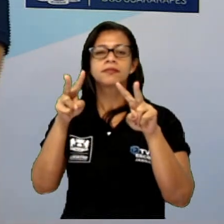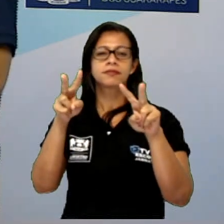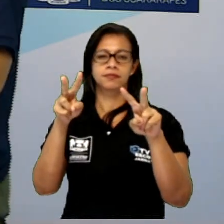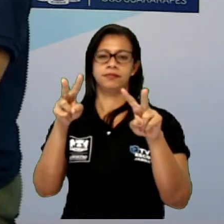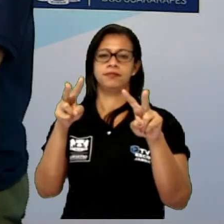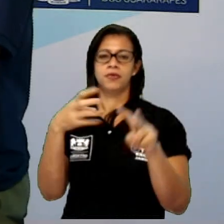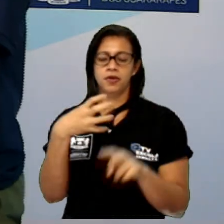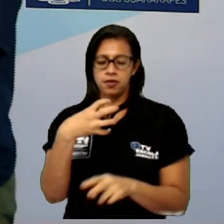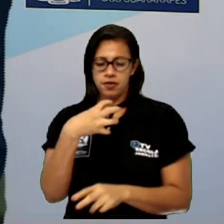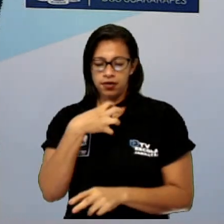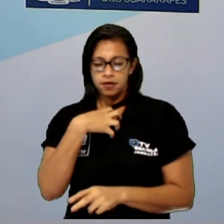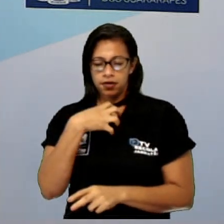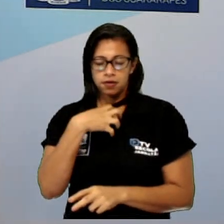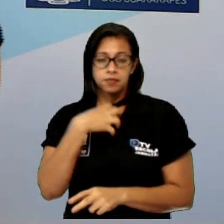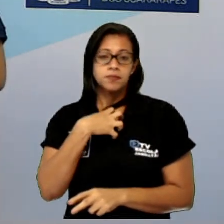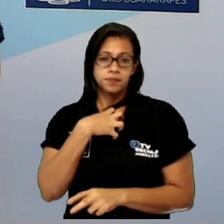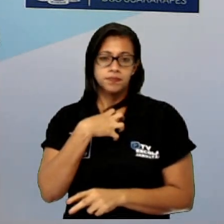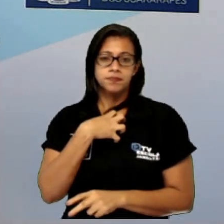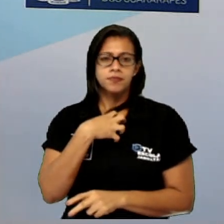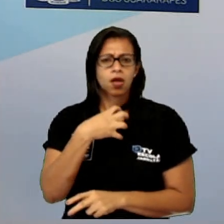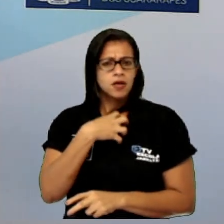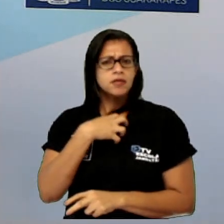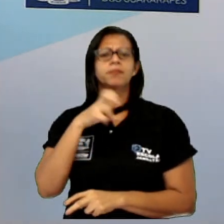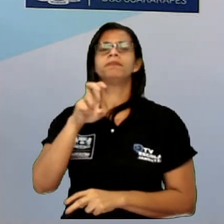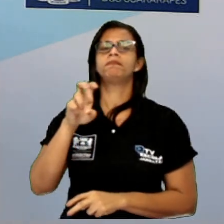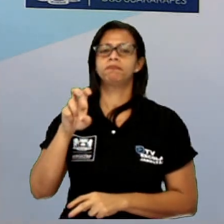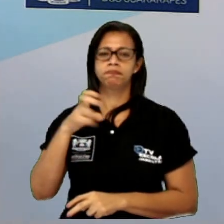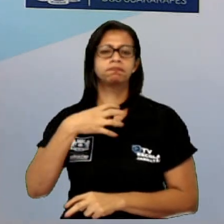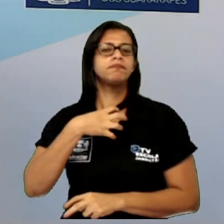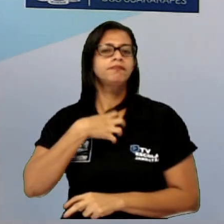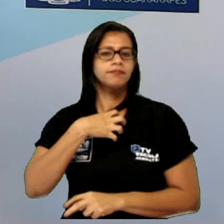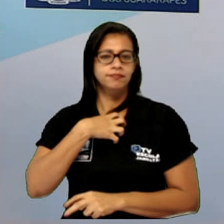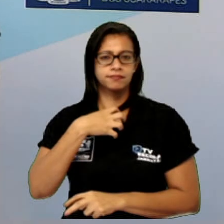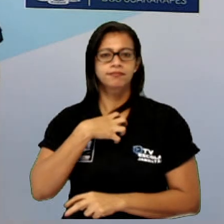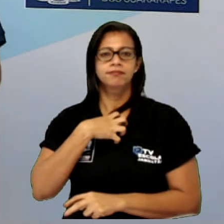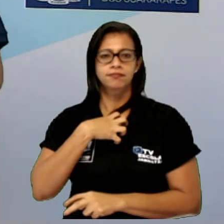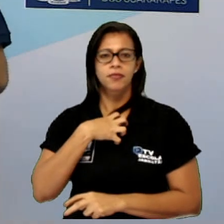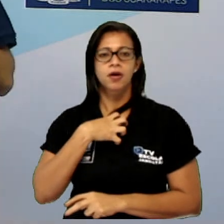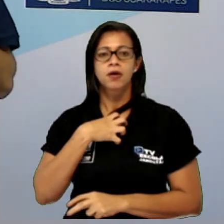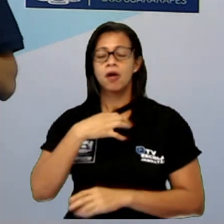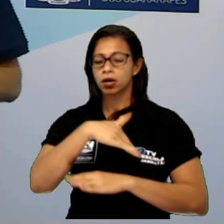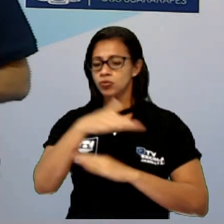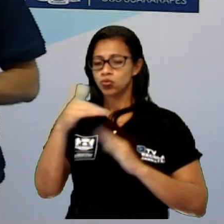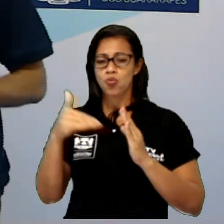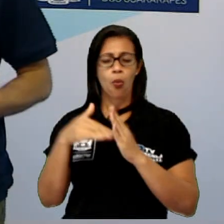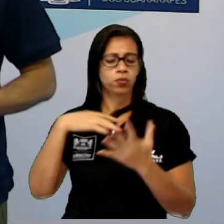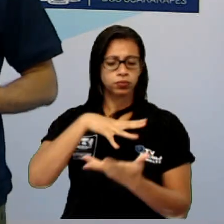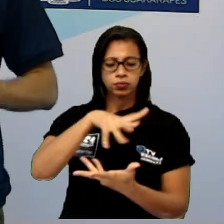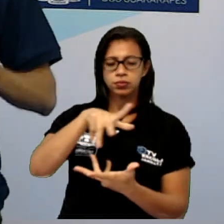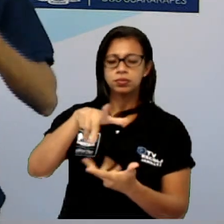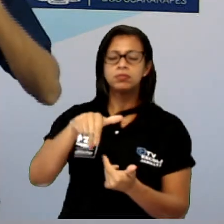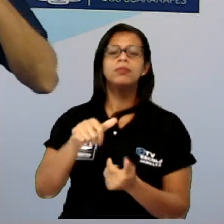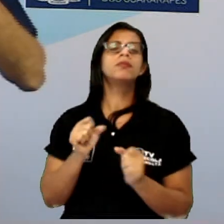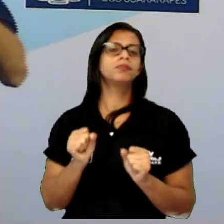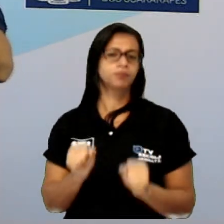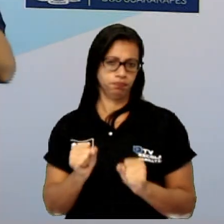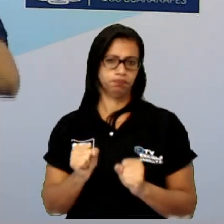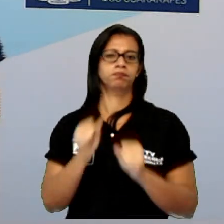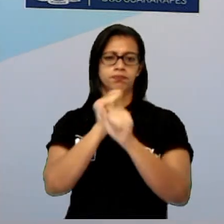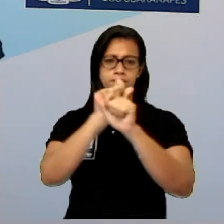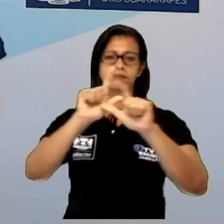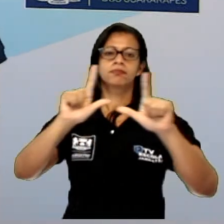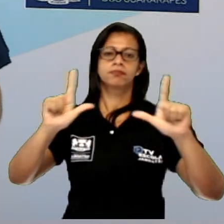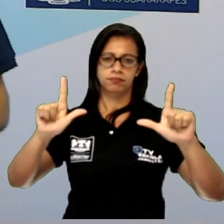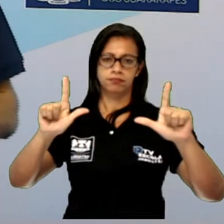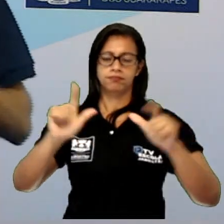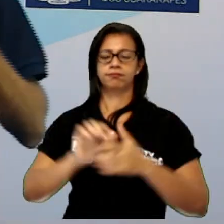A gente sentidos e todo o ambiente terrestre, ele pode ser considerado uma paisagem, tá bom? Vamos agora para